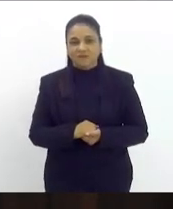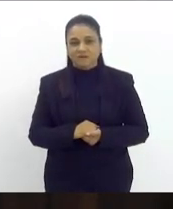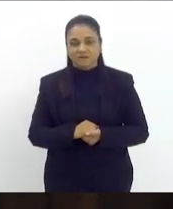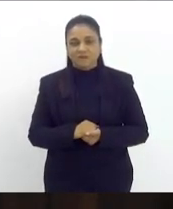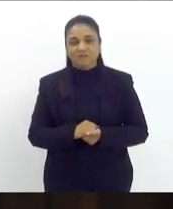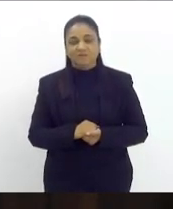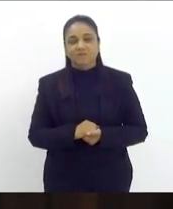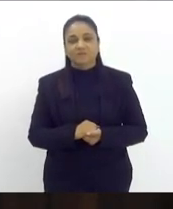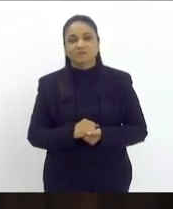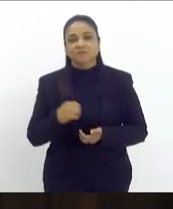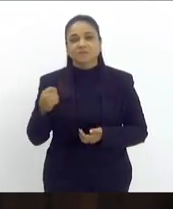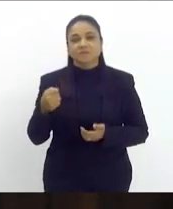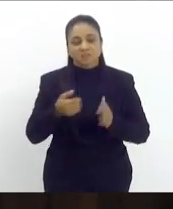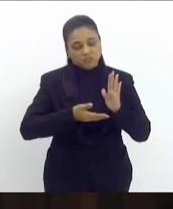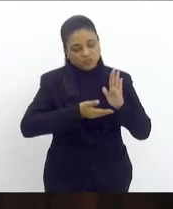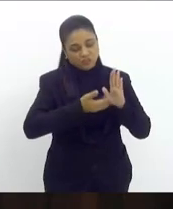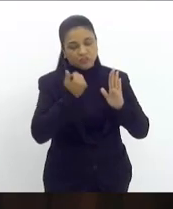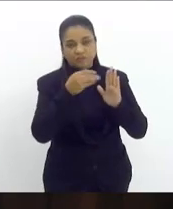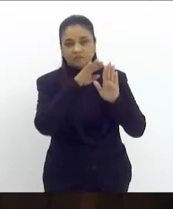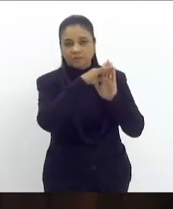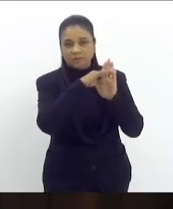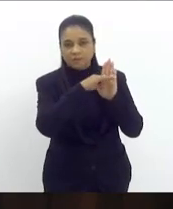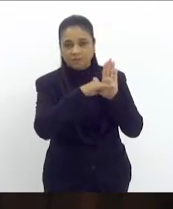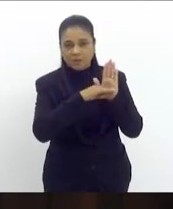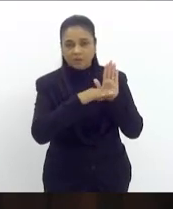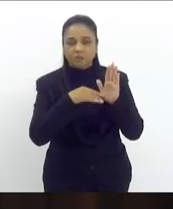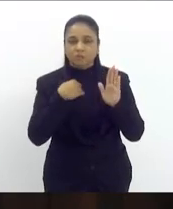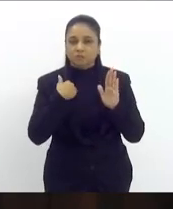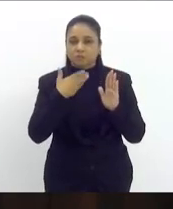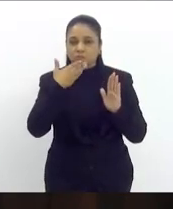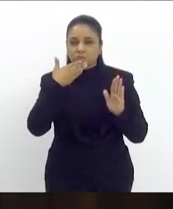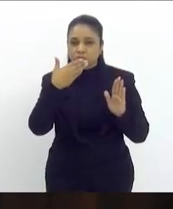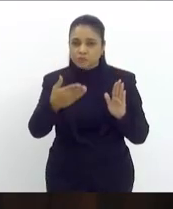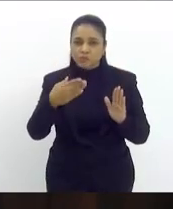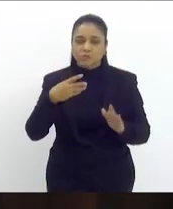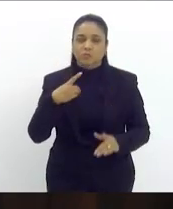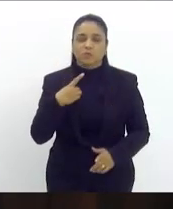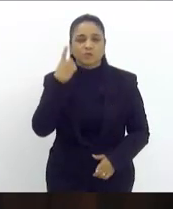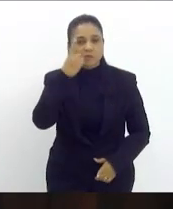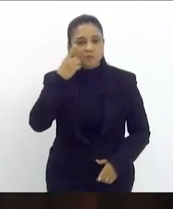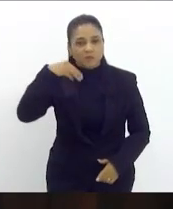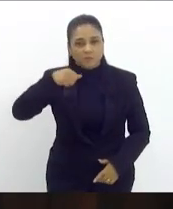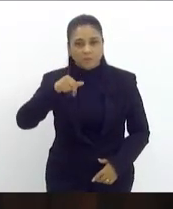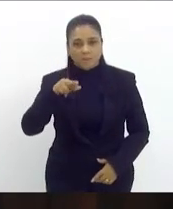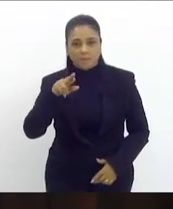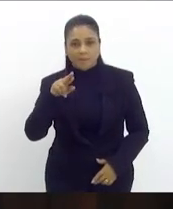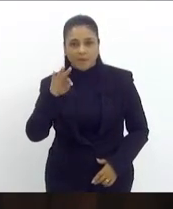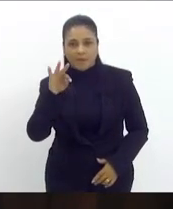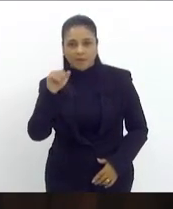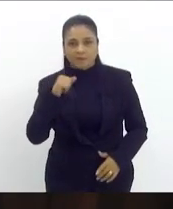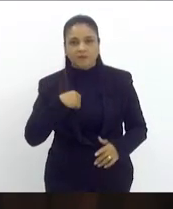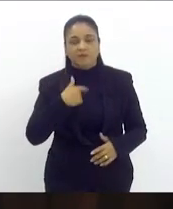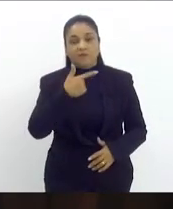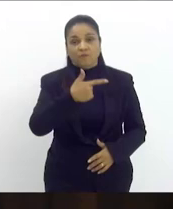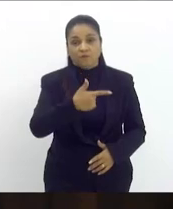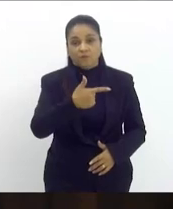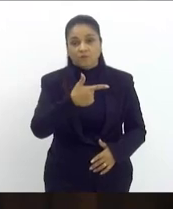Próximo da pauta retirada pedido da autora, deputada Marta Rocha, que é o 2483,